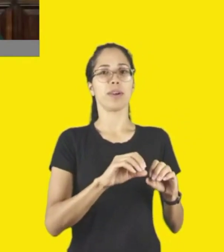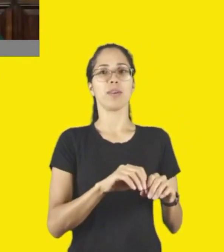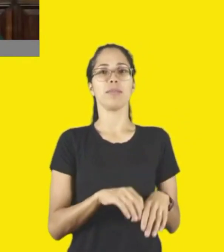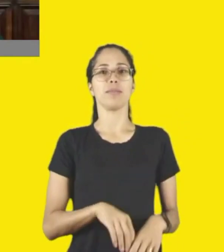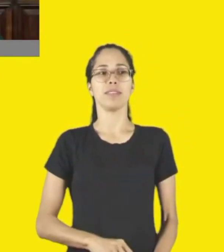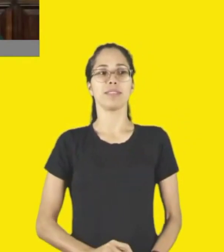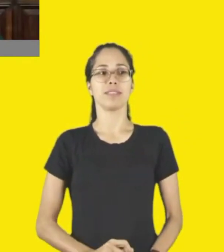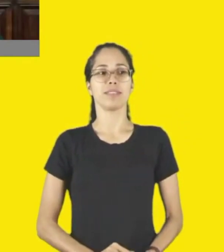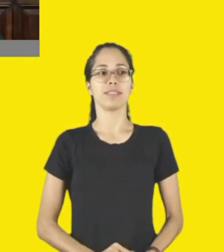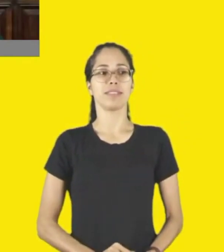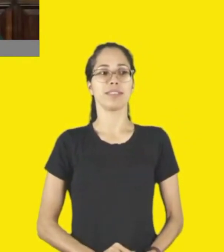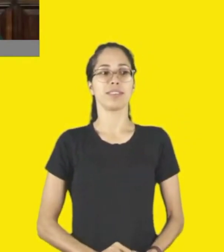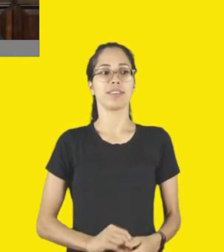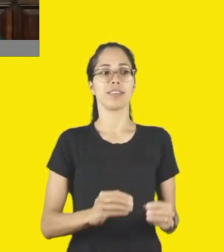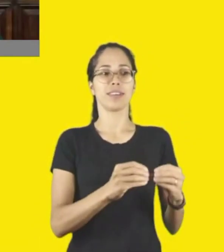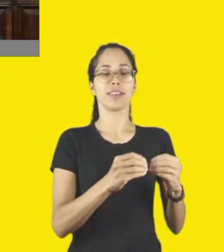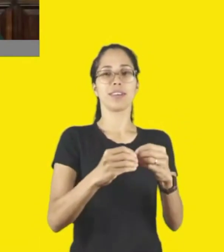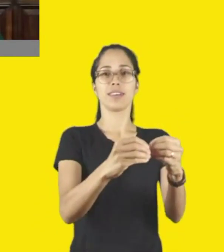ter um,